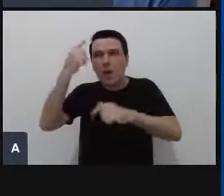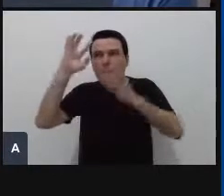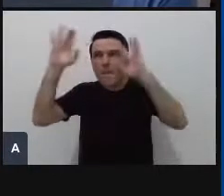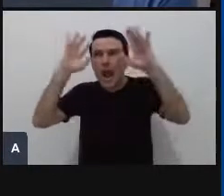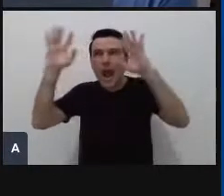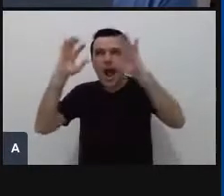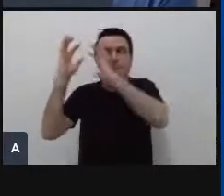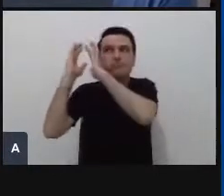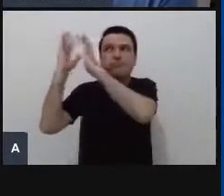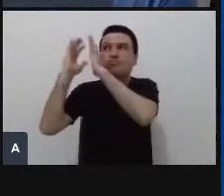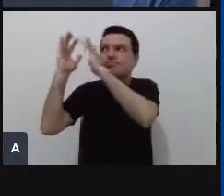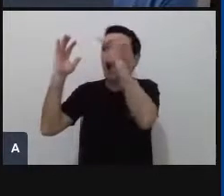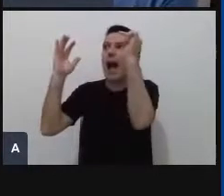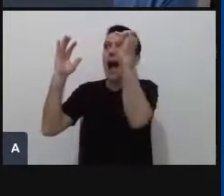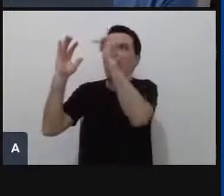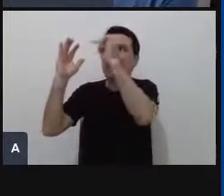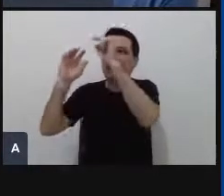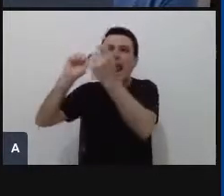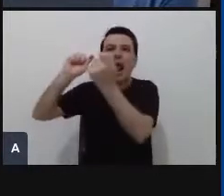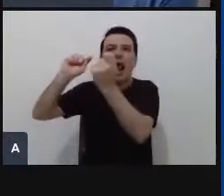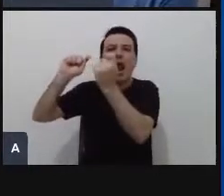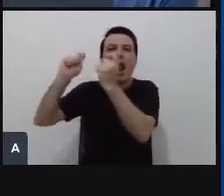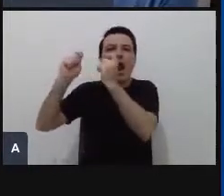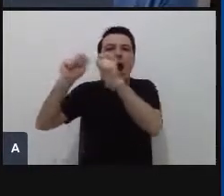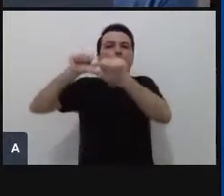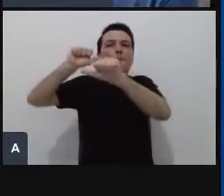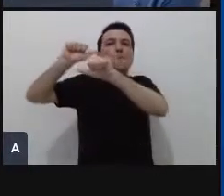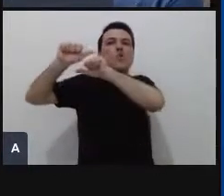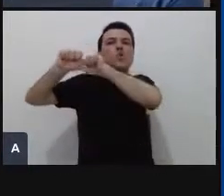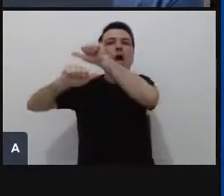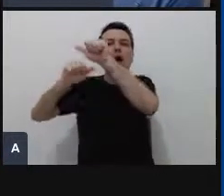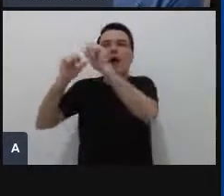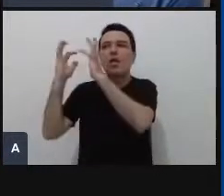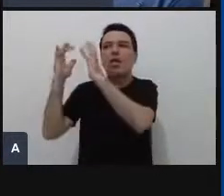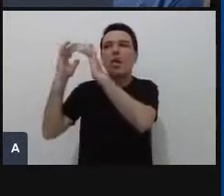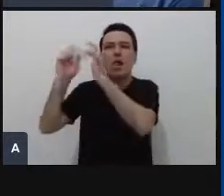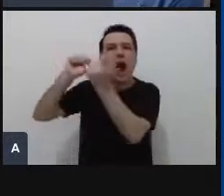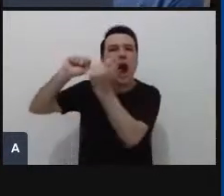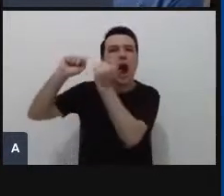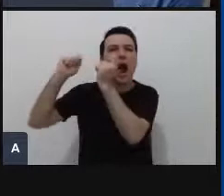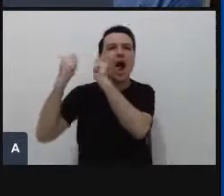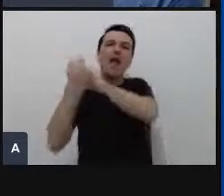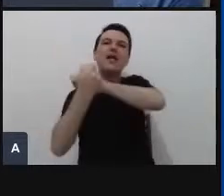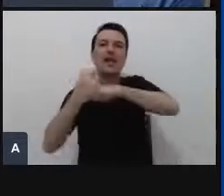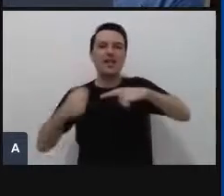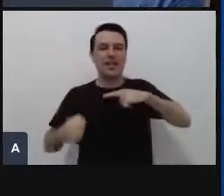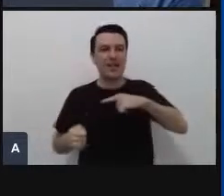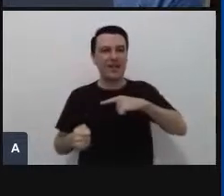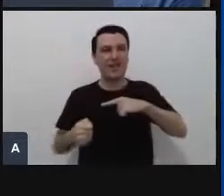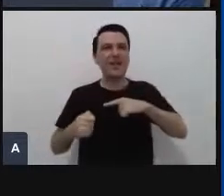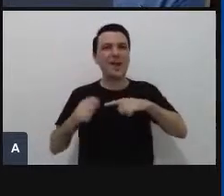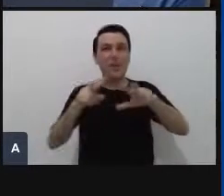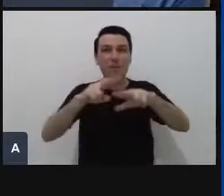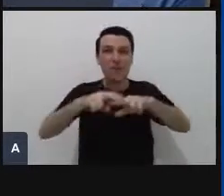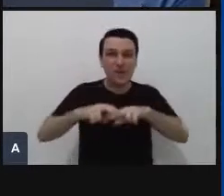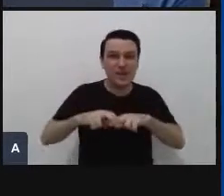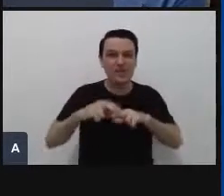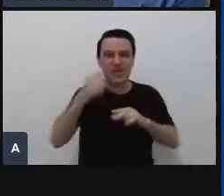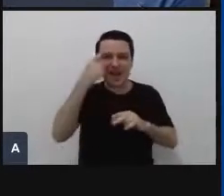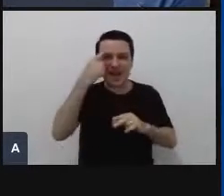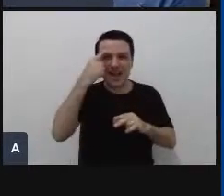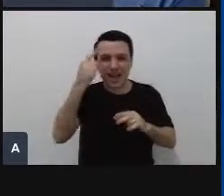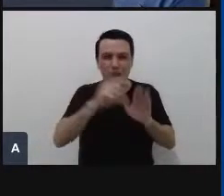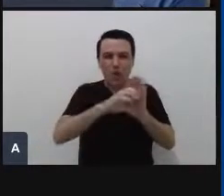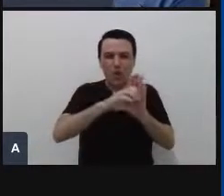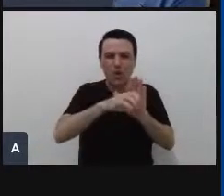está remodelando ele. A gente está mexendo com a nossa estrutura cerebral. Então, só reforçar que a ideia da inovação aqui não